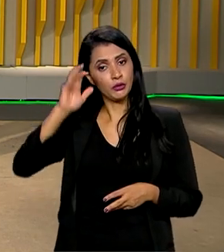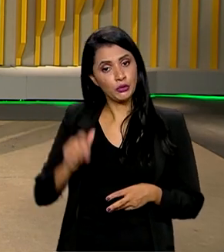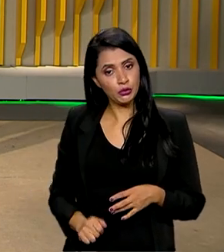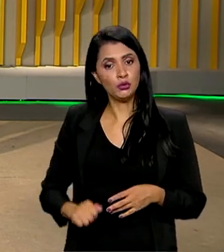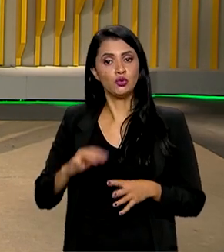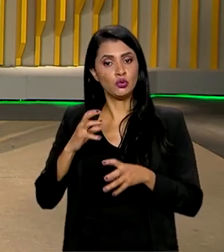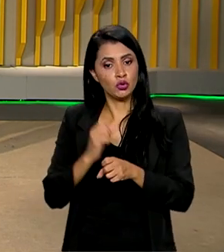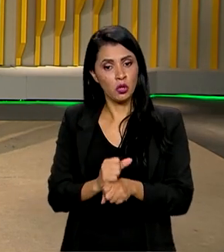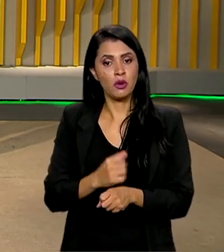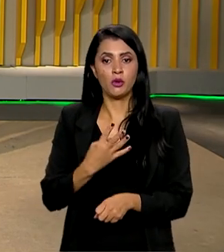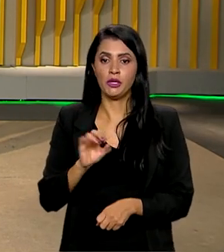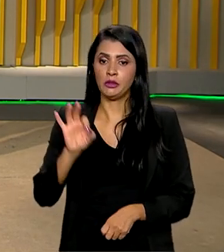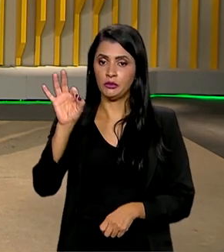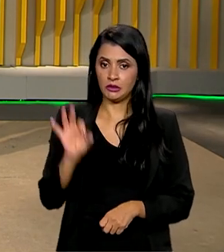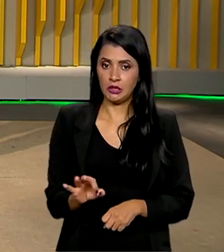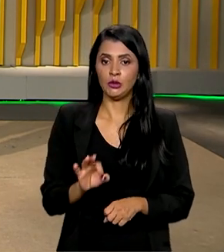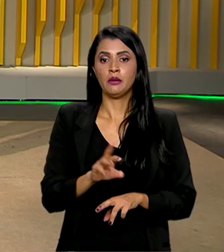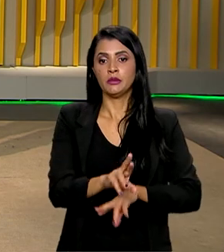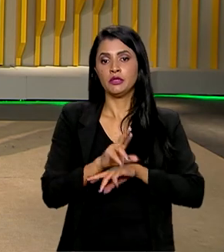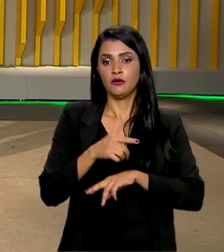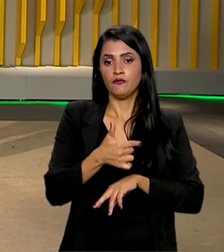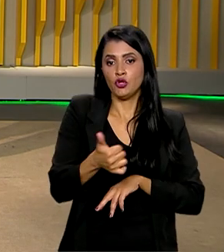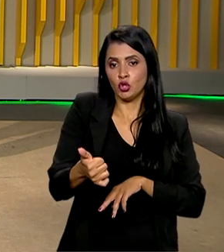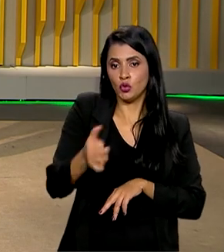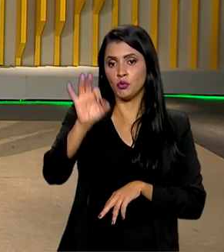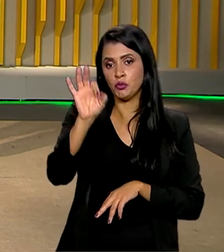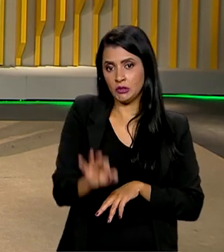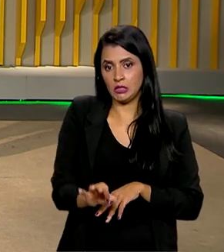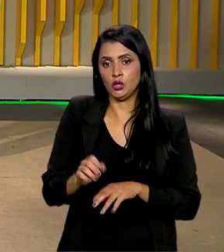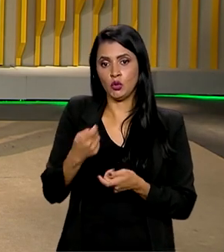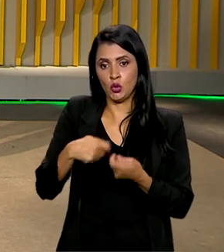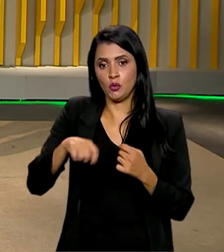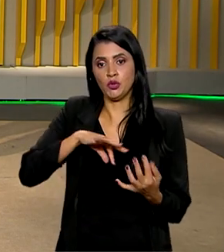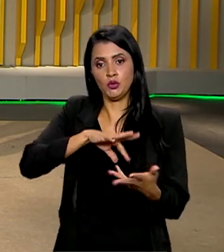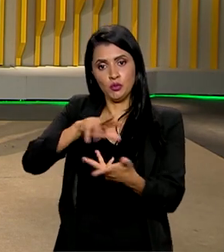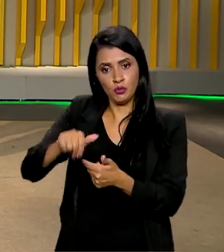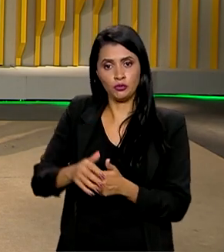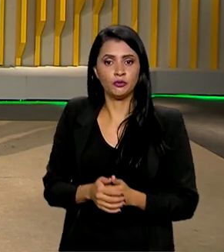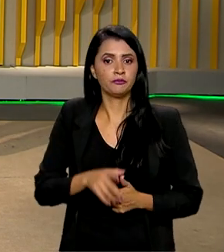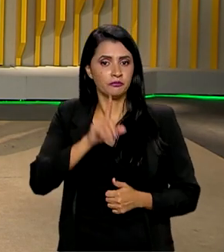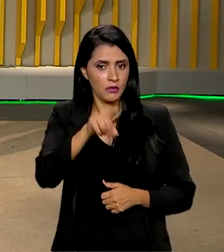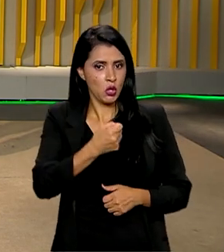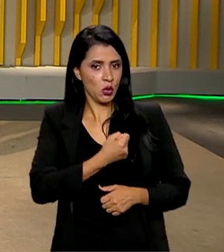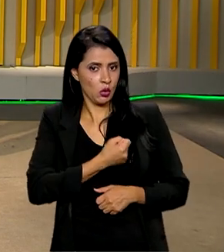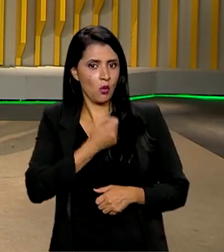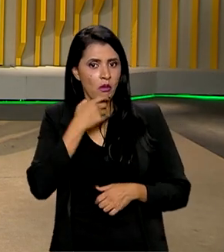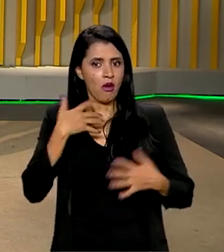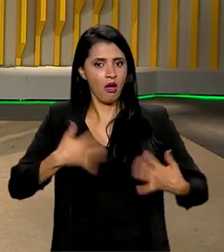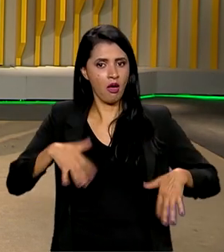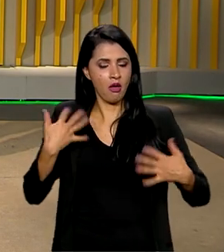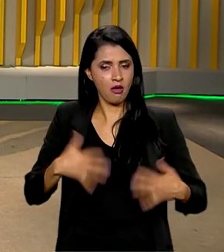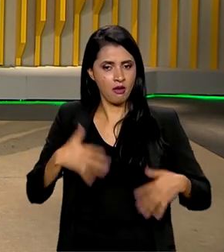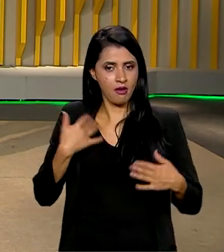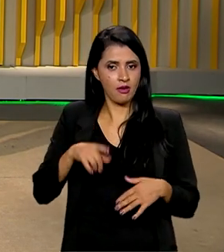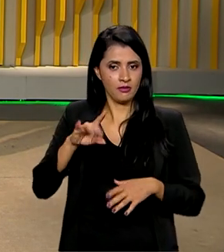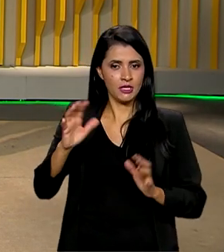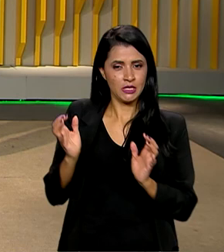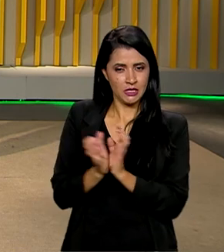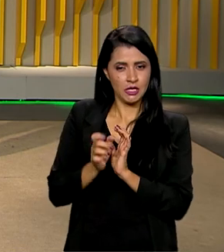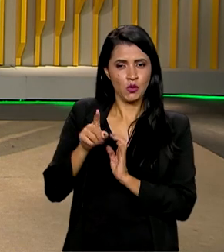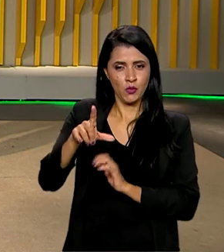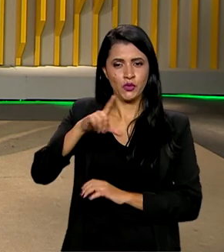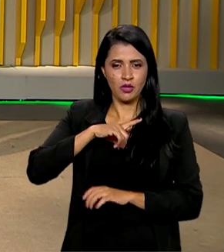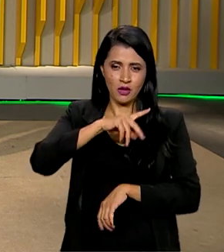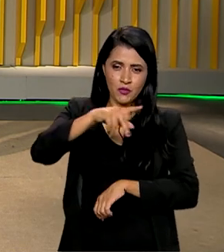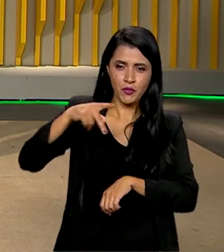mundial e representa 21% da economia global. É, Roberto, os números impressionam. Você vê que nesse bloco tem os